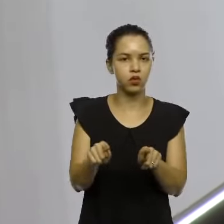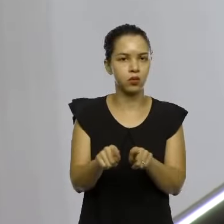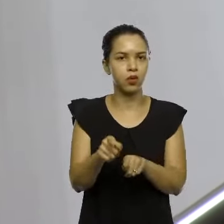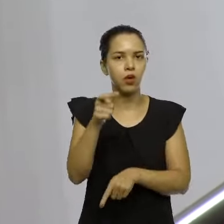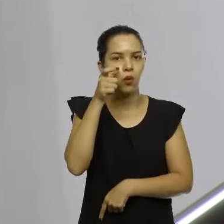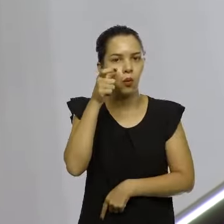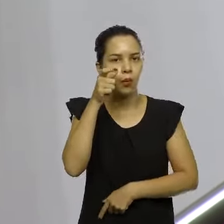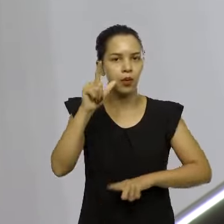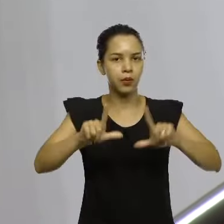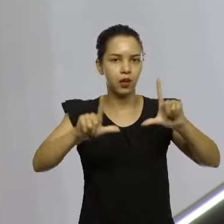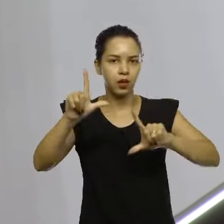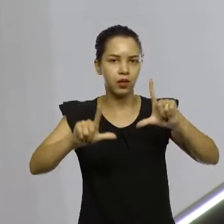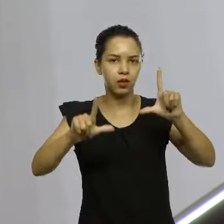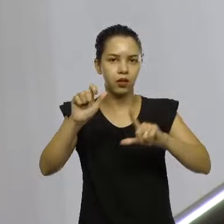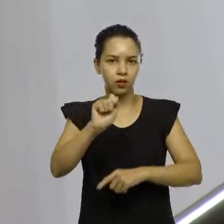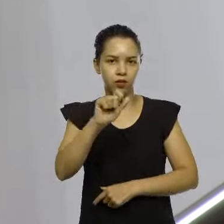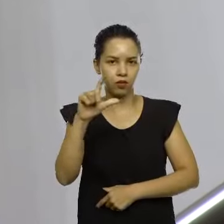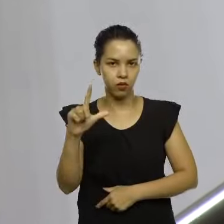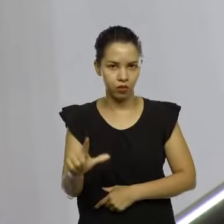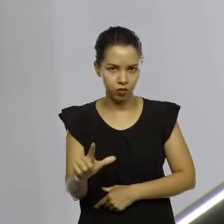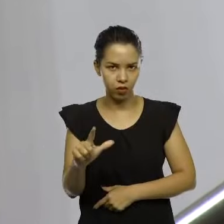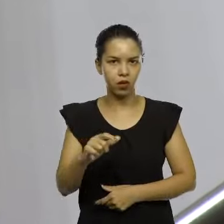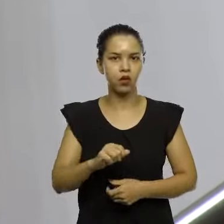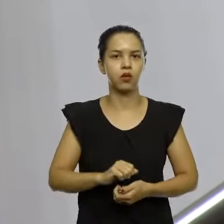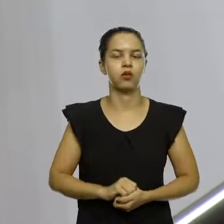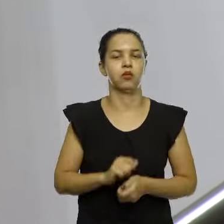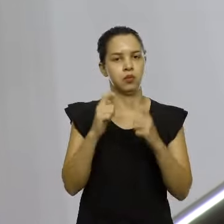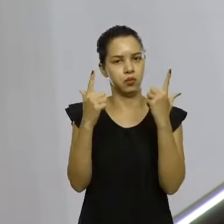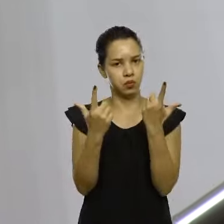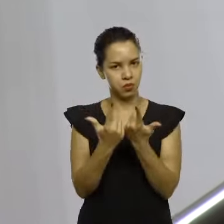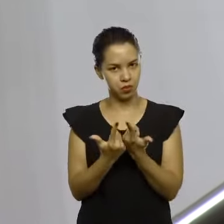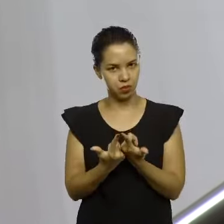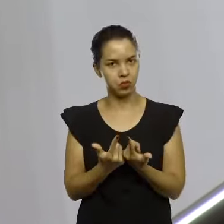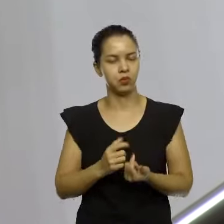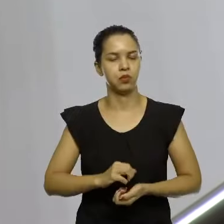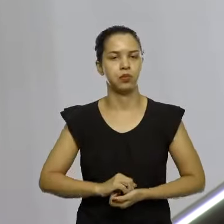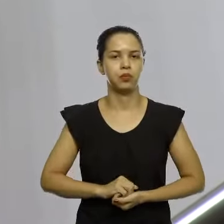TV da Assembleia Legislativa do Estado de Santa Catarina.